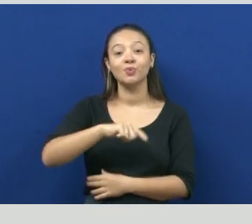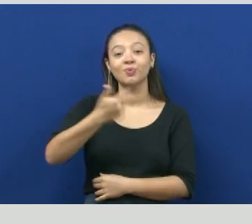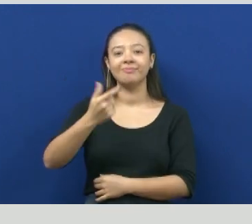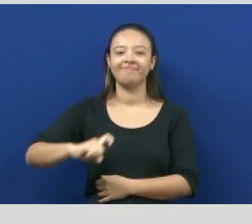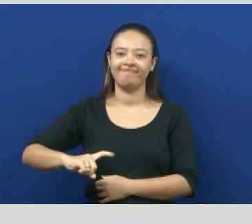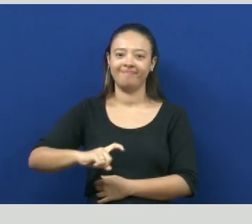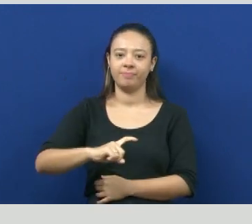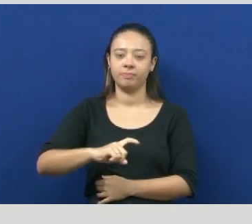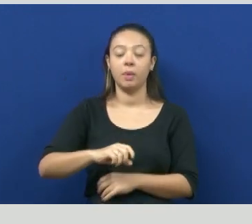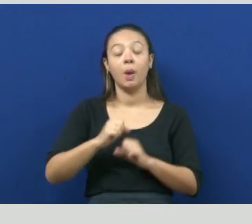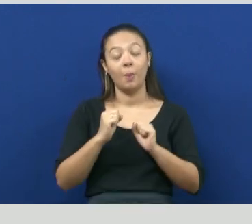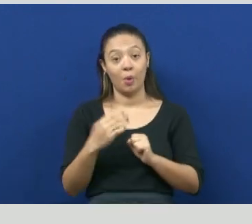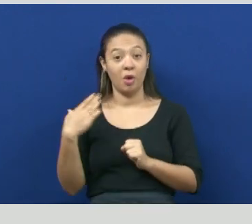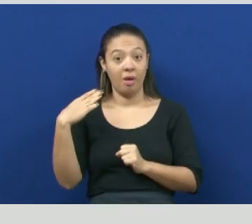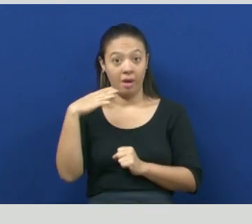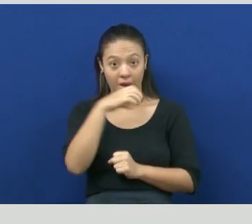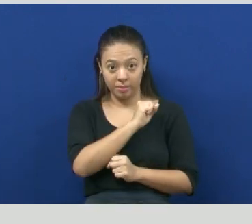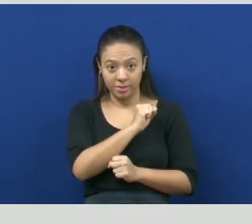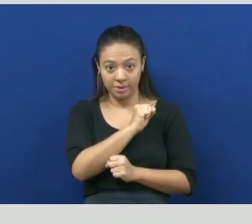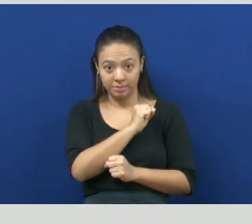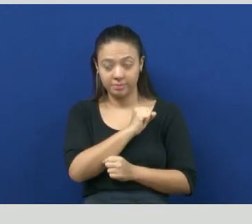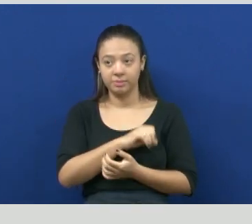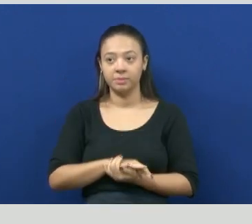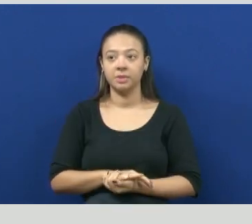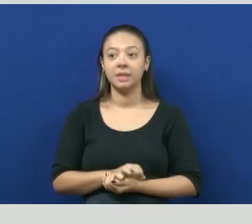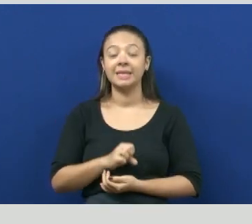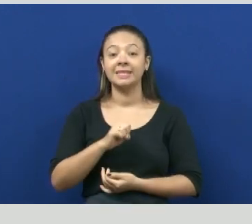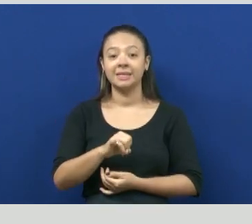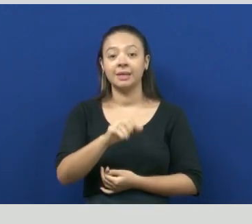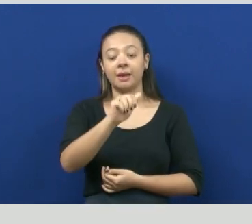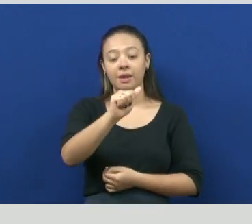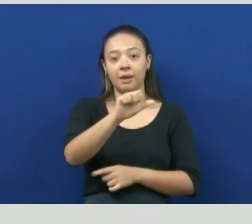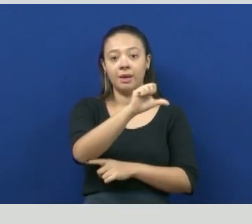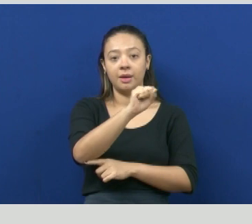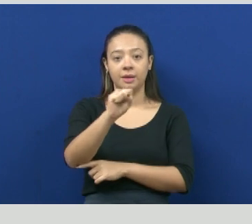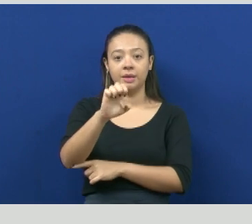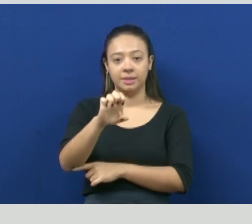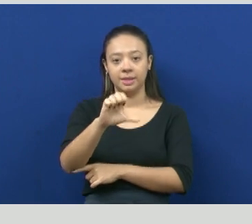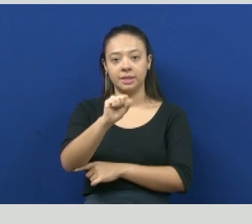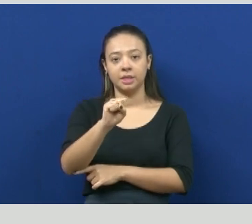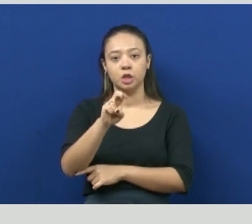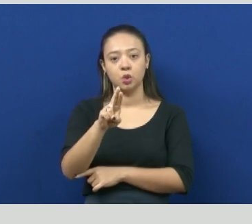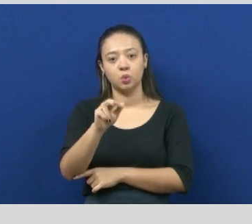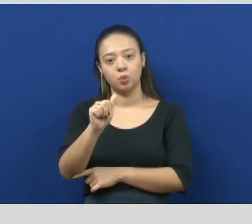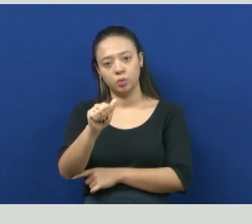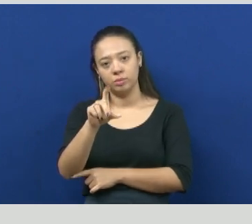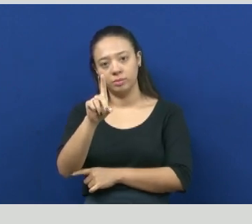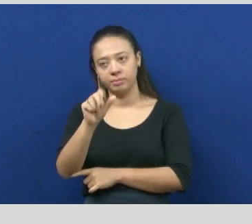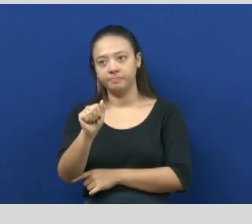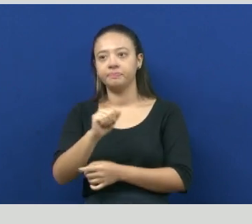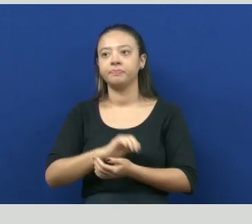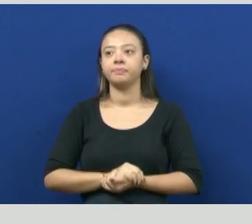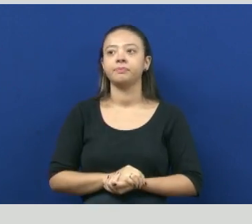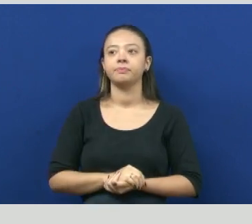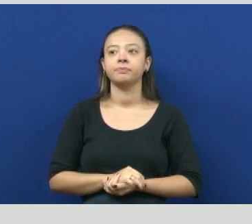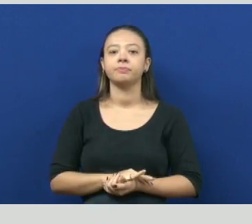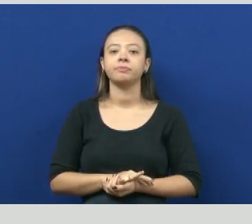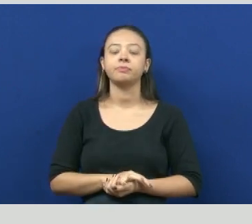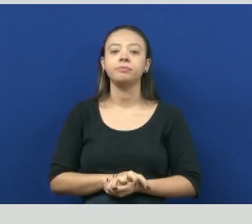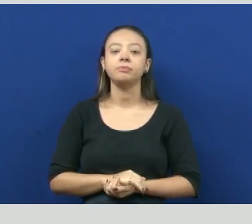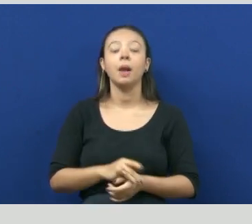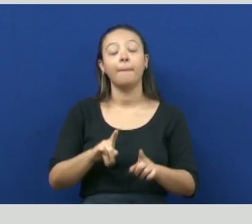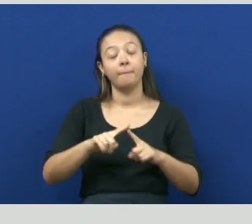rápidas quando se reproduzem assexuadamente e elas também podem se reproduzir